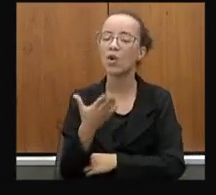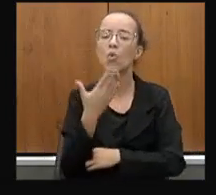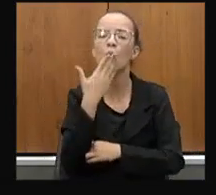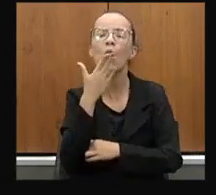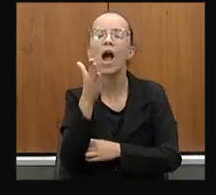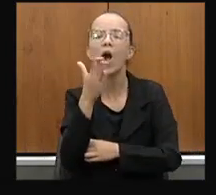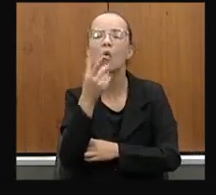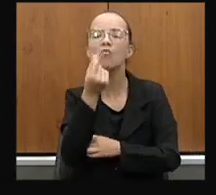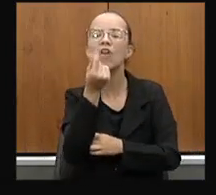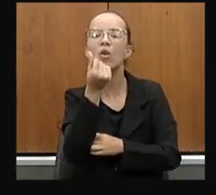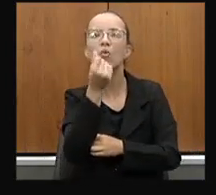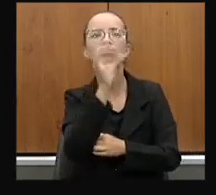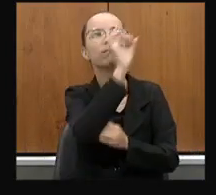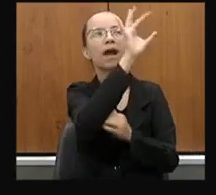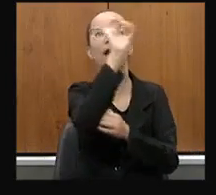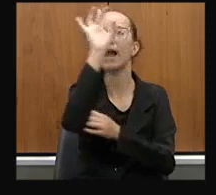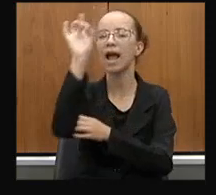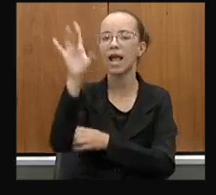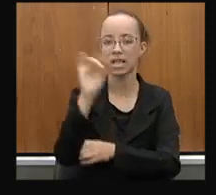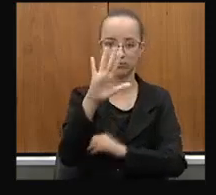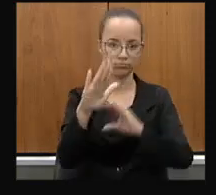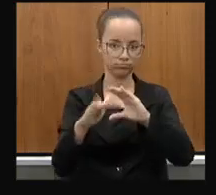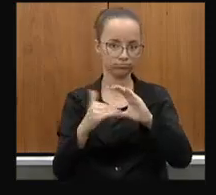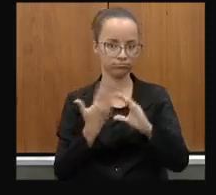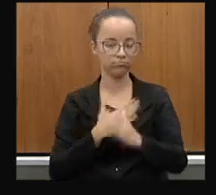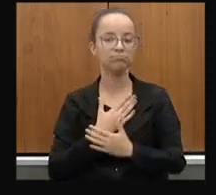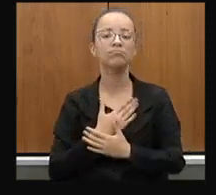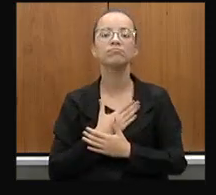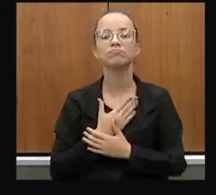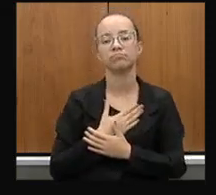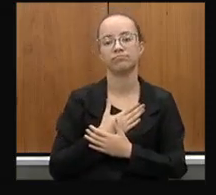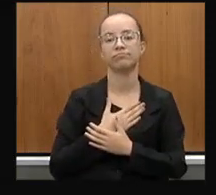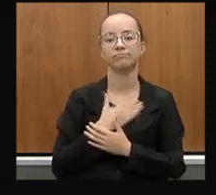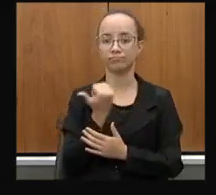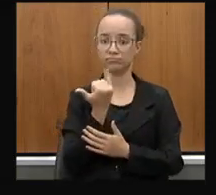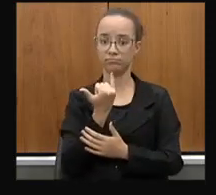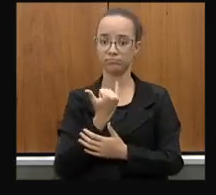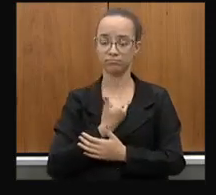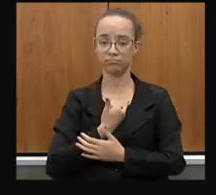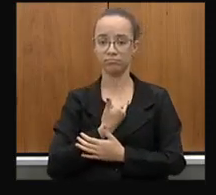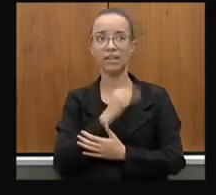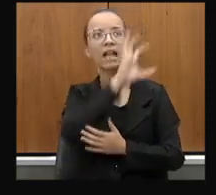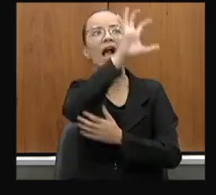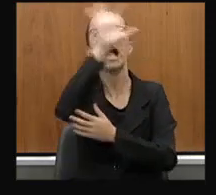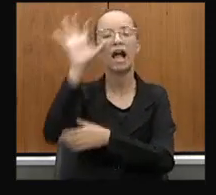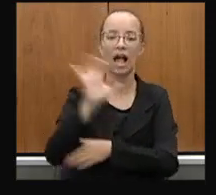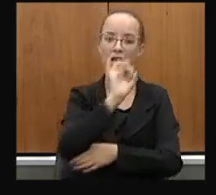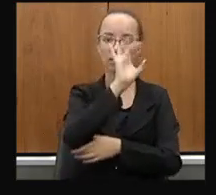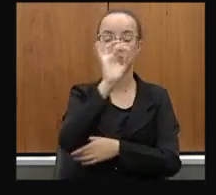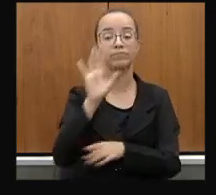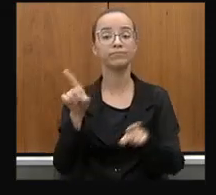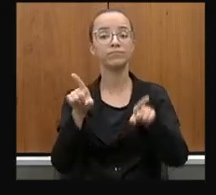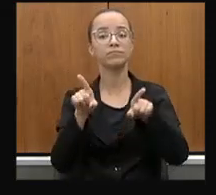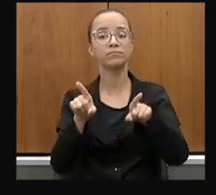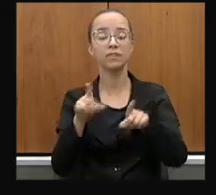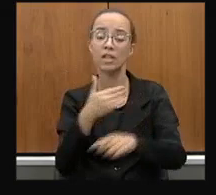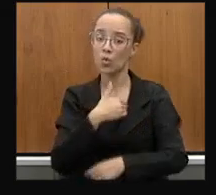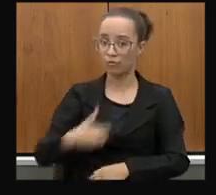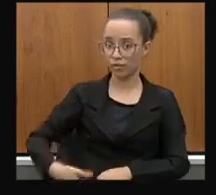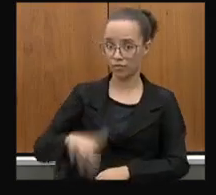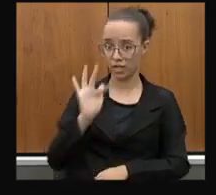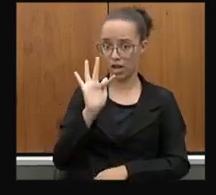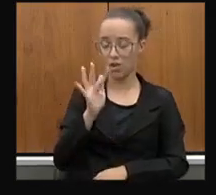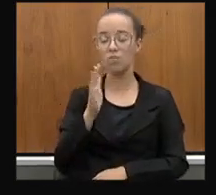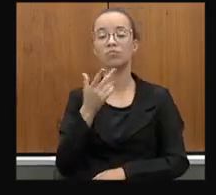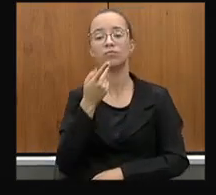resposta de requerimento, qual foi a proposta proporcionalidade de valores investidos nessas regiões. Quanto à questão do governo federal,